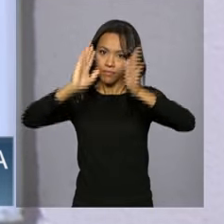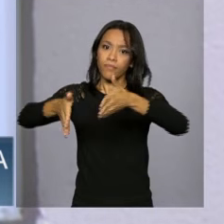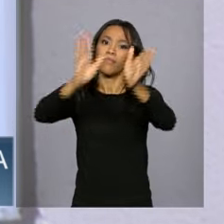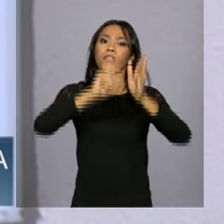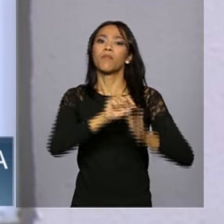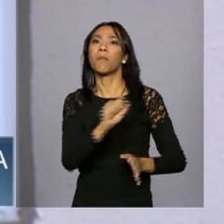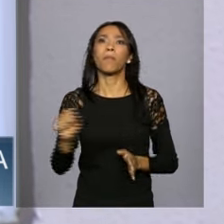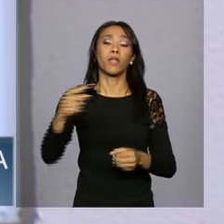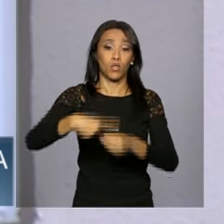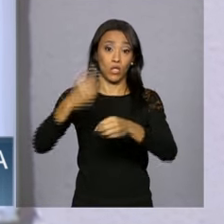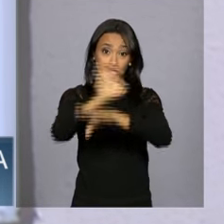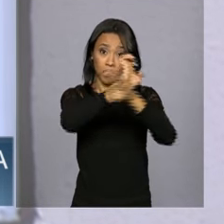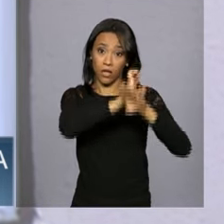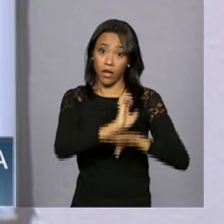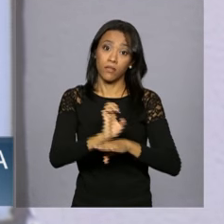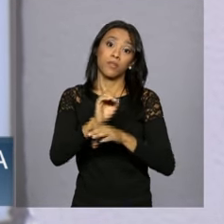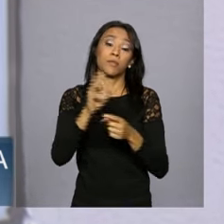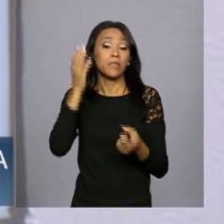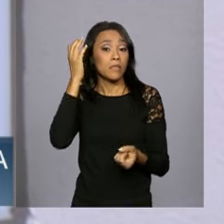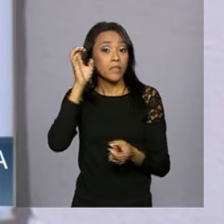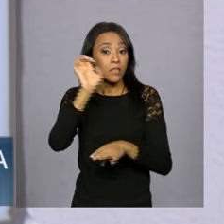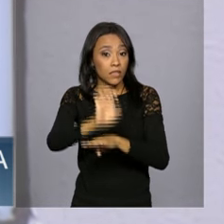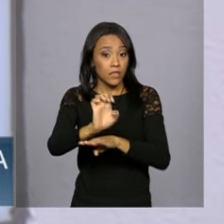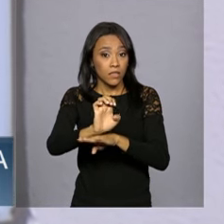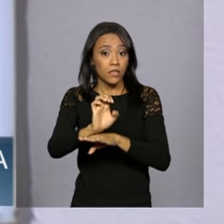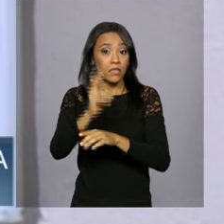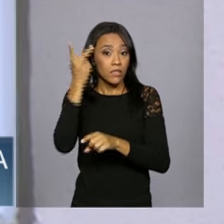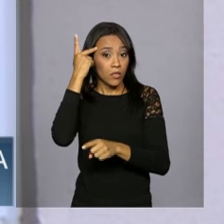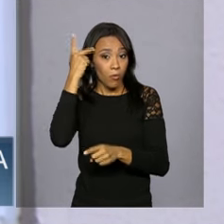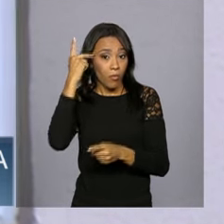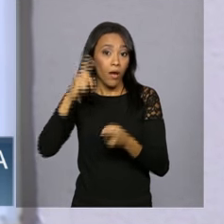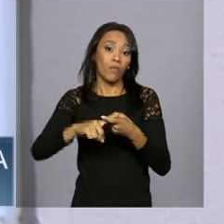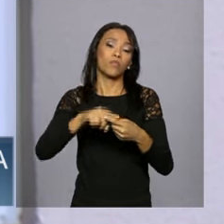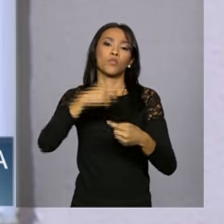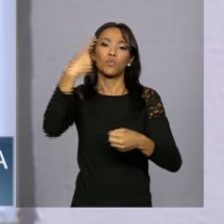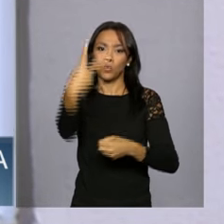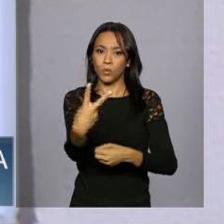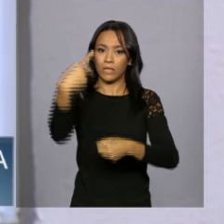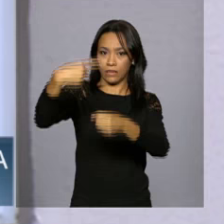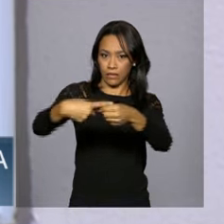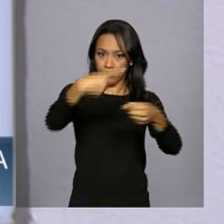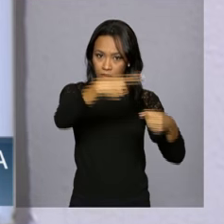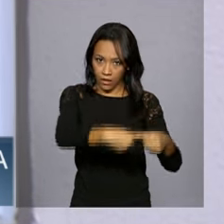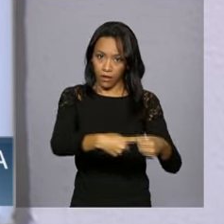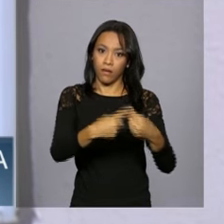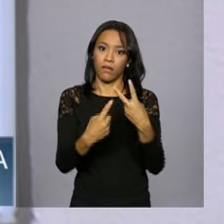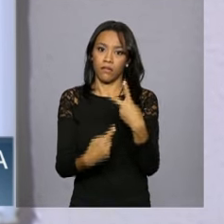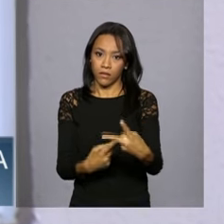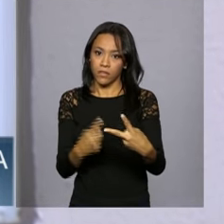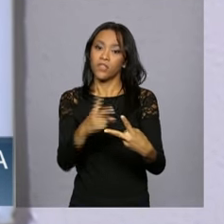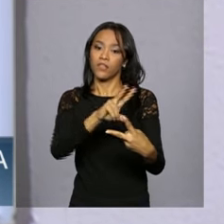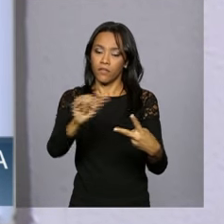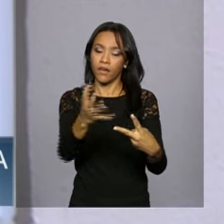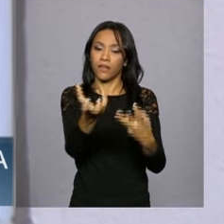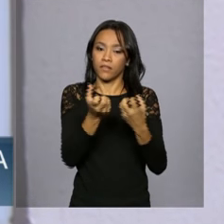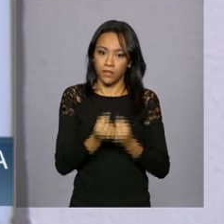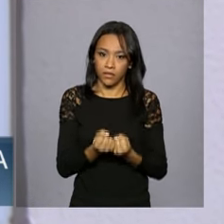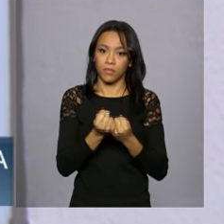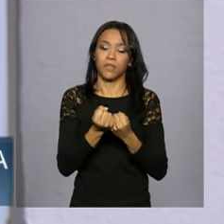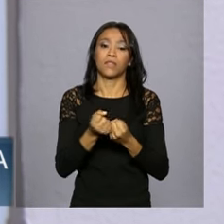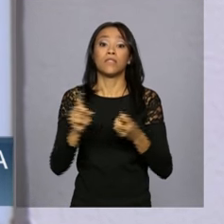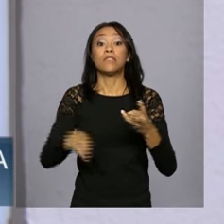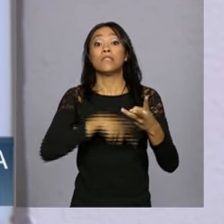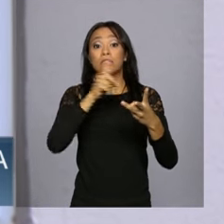estados. Aí também o estado de São Paulo tem Jundiaí e Itu, as cidades de Jundiaí e Itu vão receber residências.